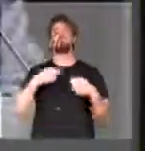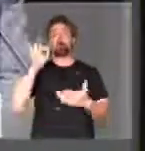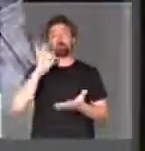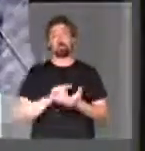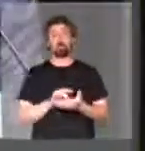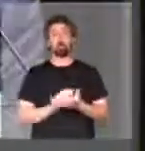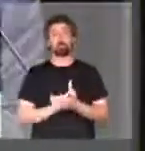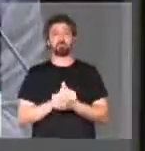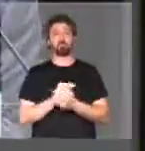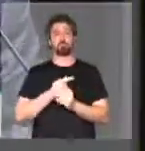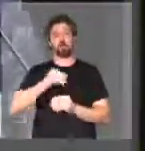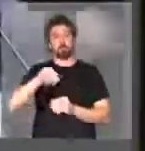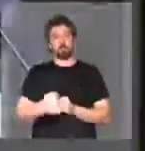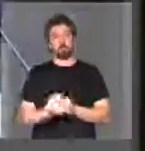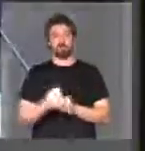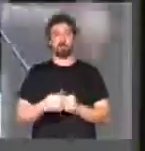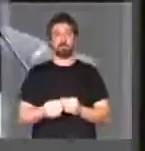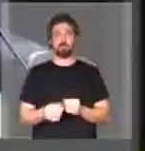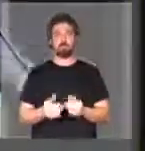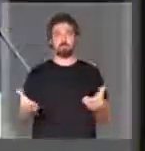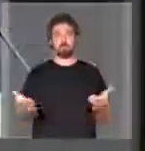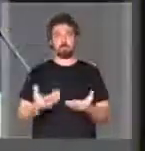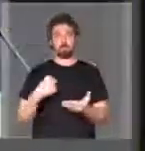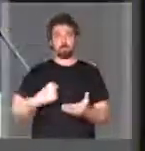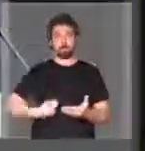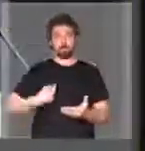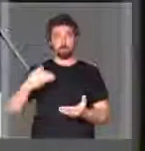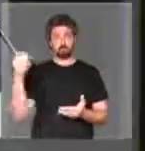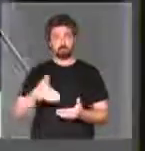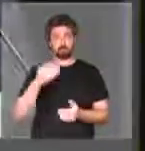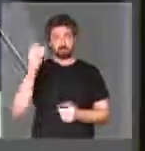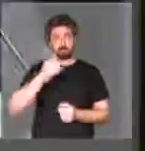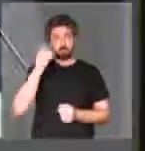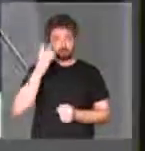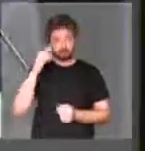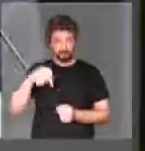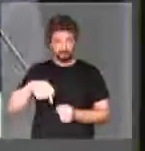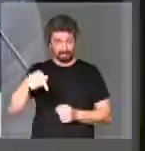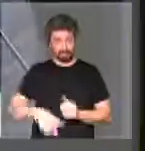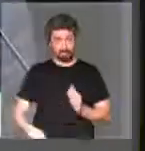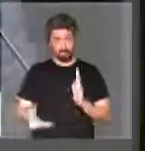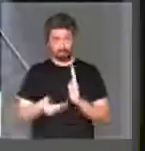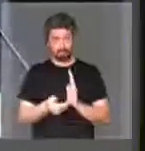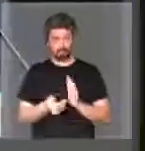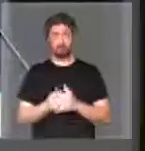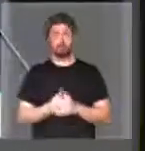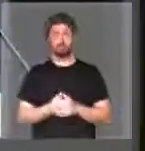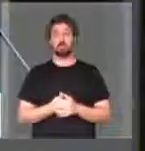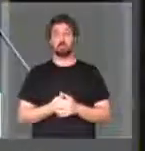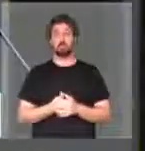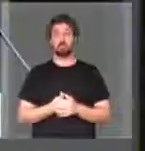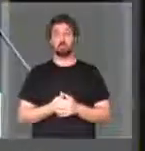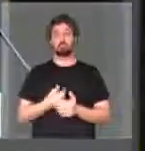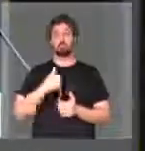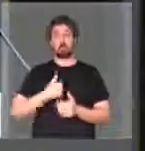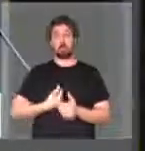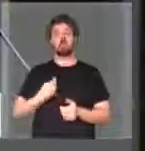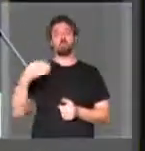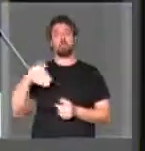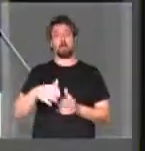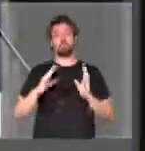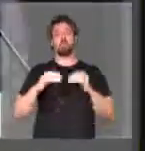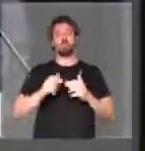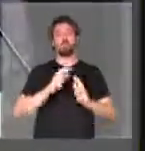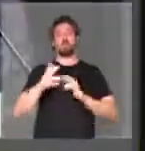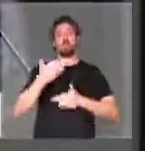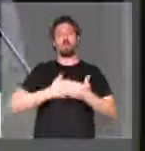ser aproveitadas. E eu, agora participando como parlamentar aqui na Câmara dos Deputados, faço parte da